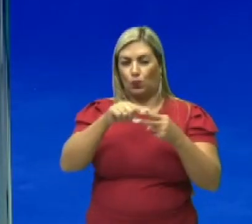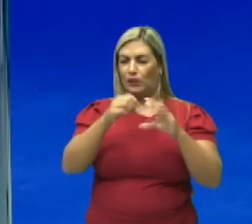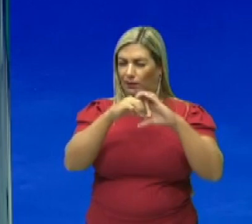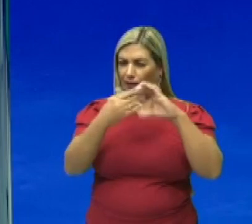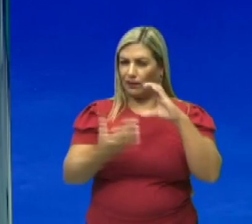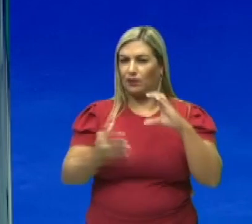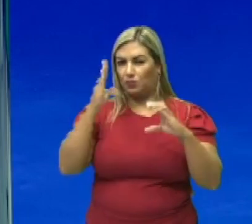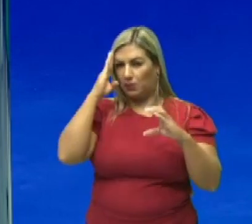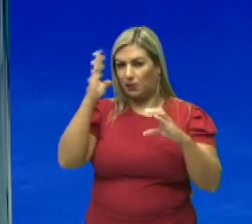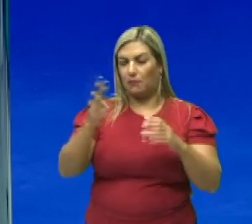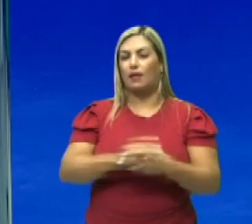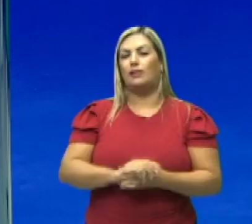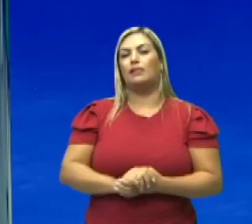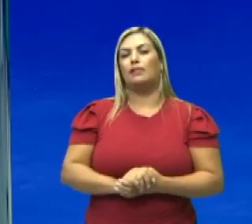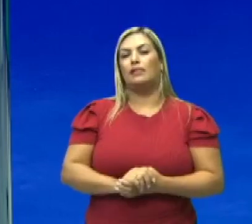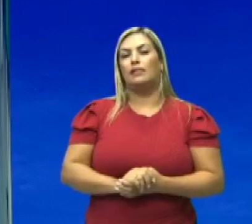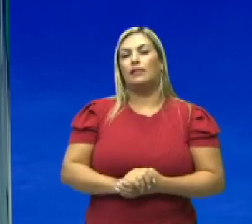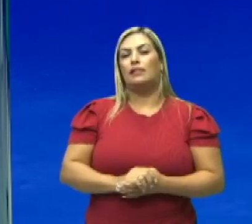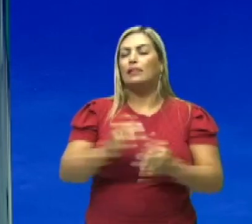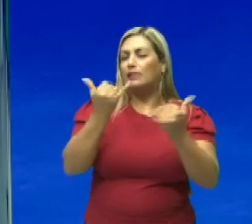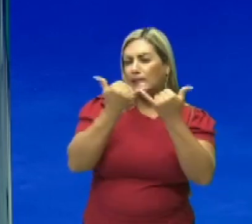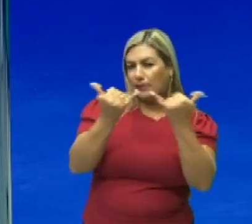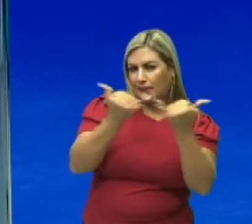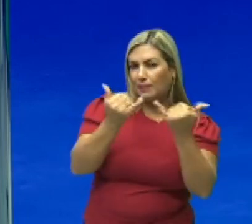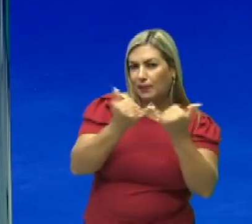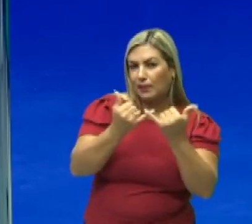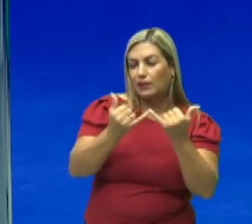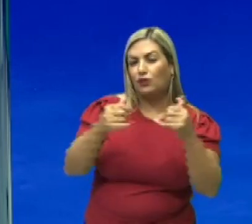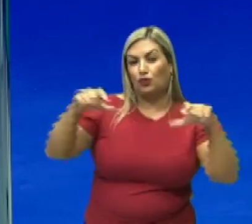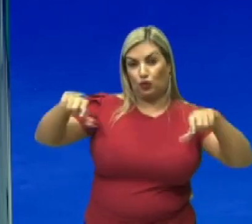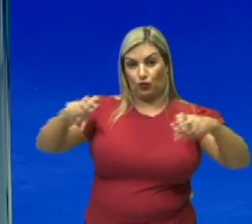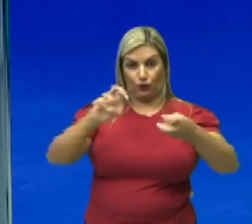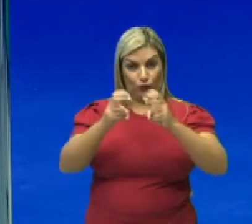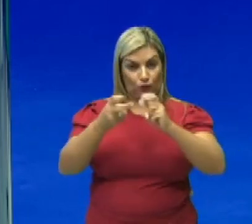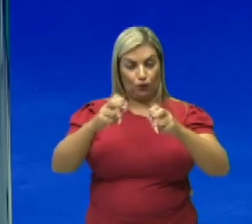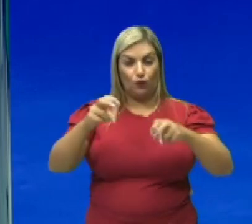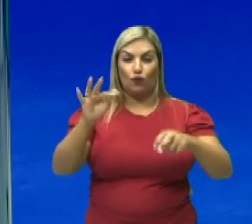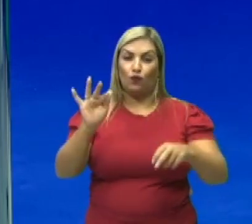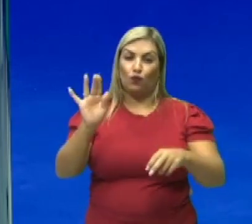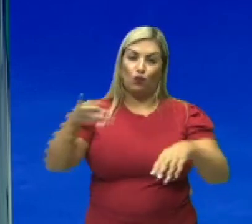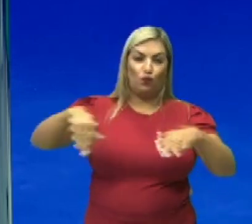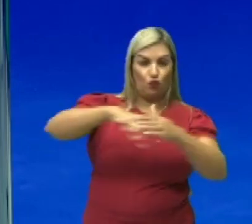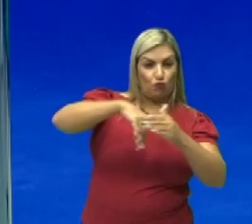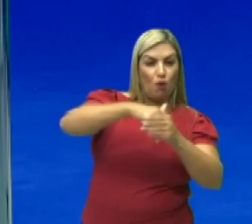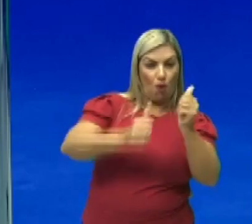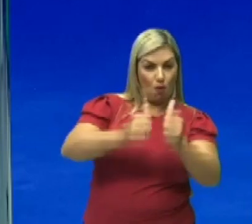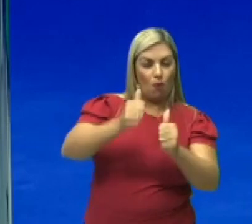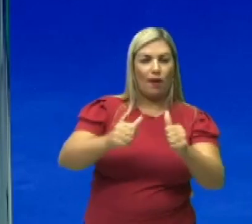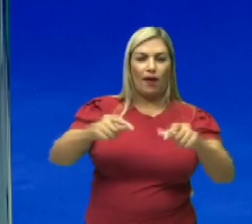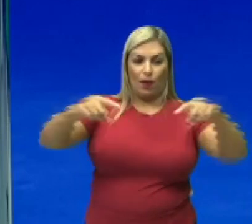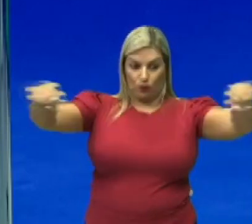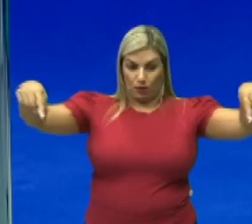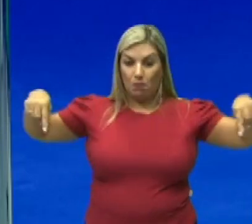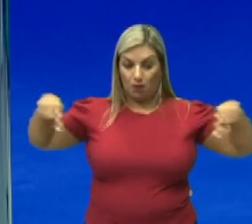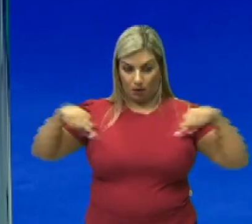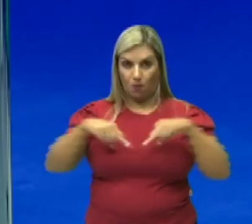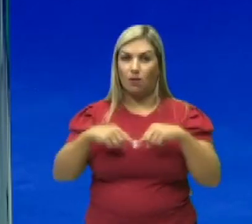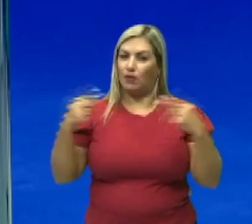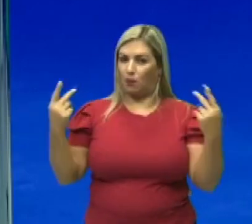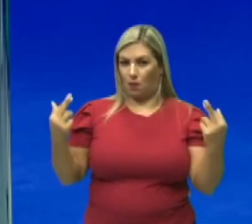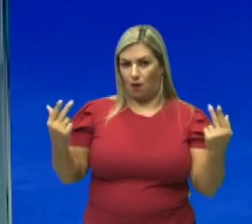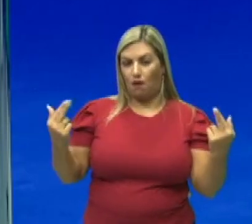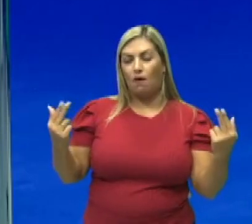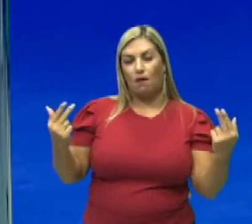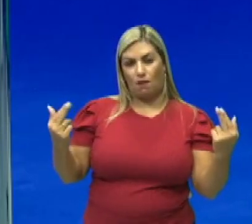características de fato, que são semelhantes ao do futebol, é a relação com a quadra. O tamanho da quadra de